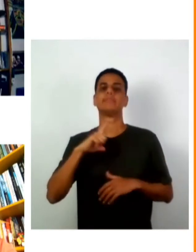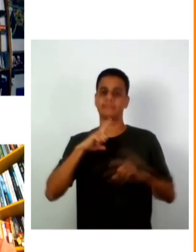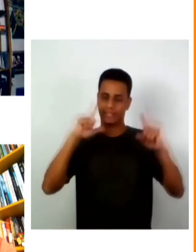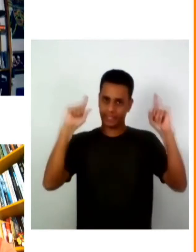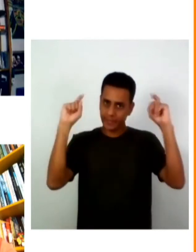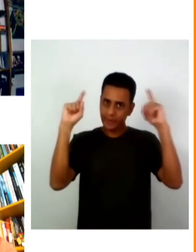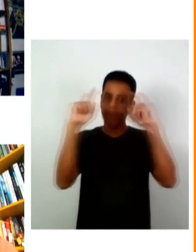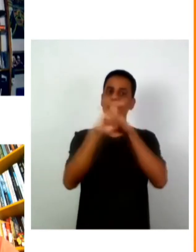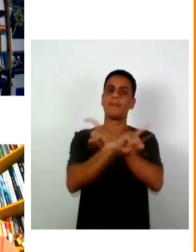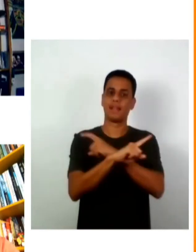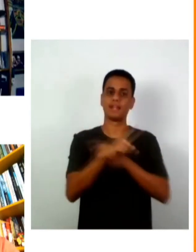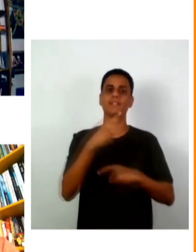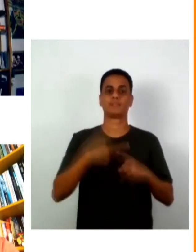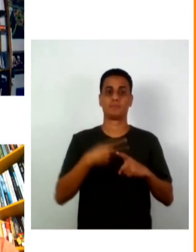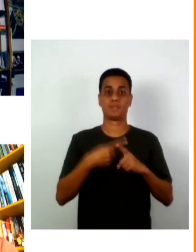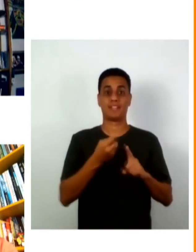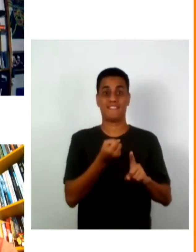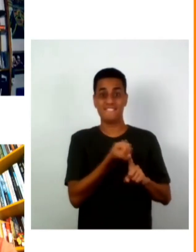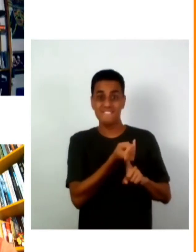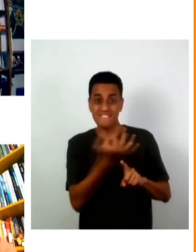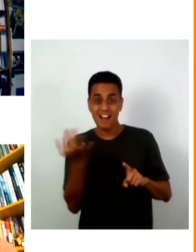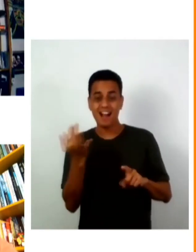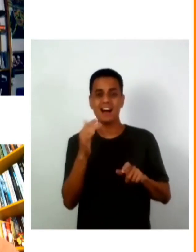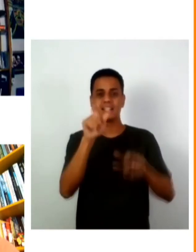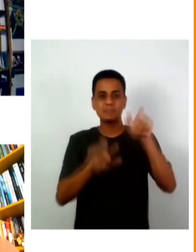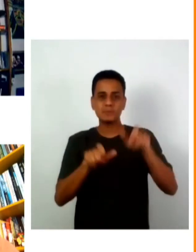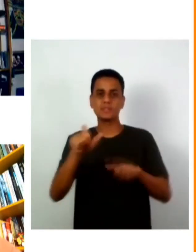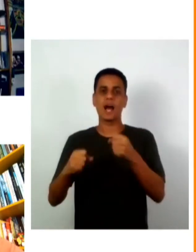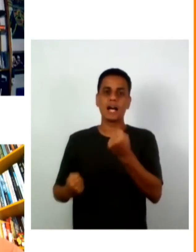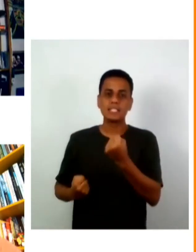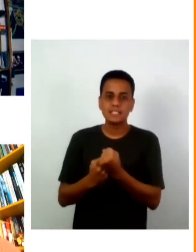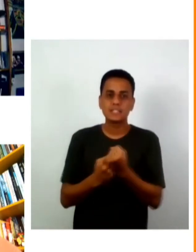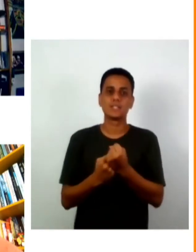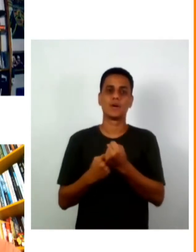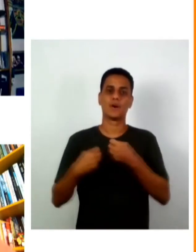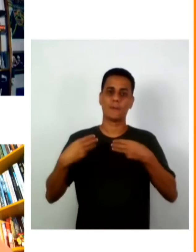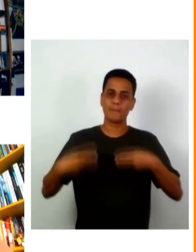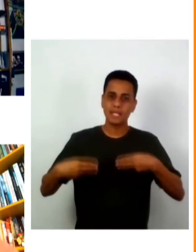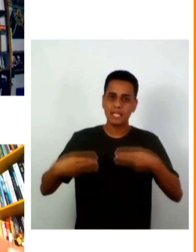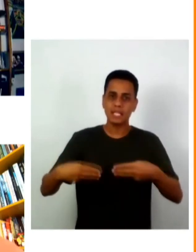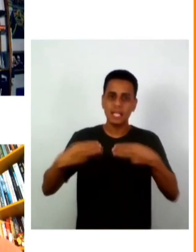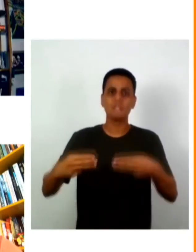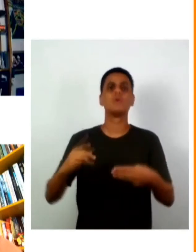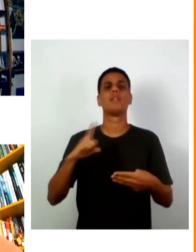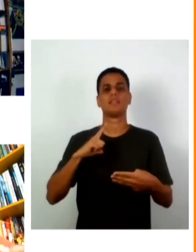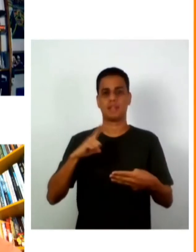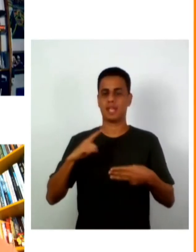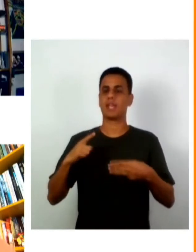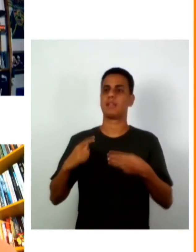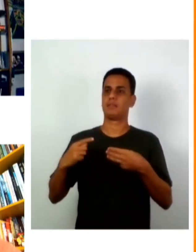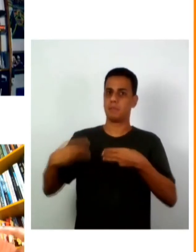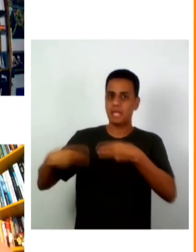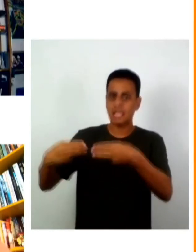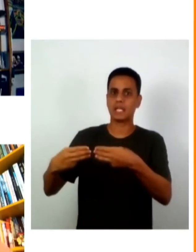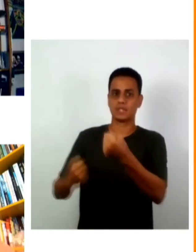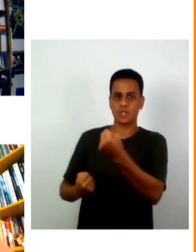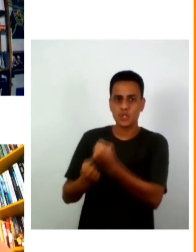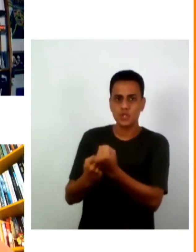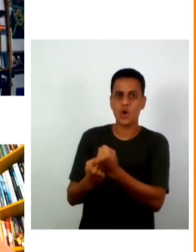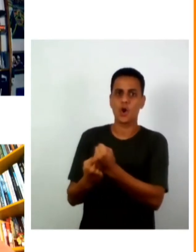complexa que nós temos nesse momento muitas pessoas são assessores de ministros hoje ministros